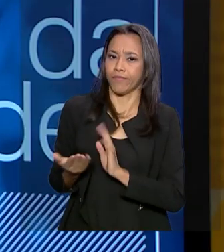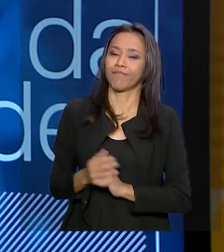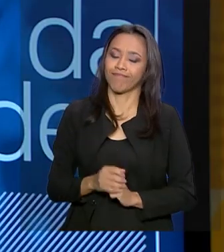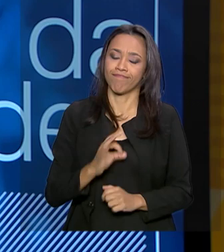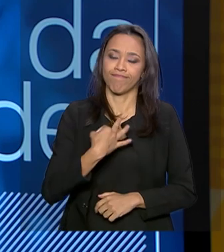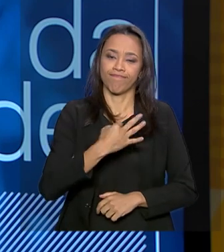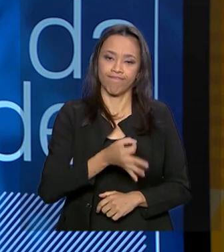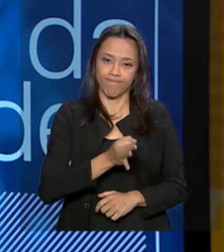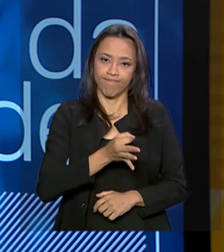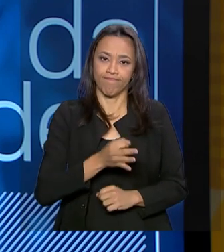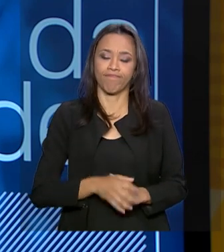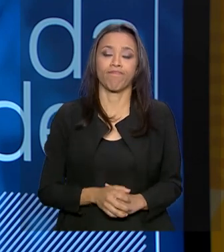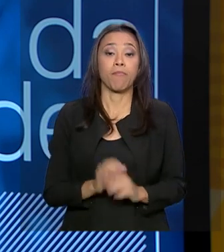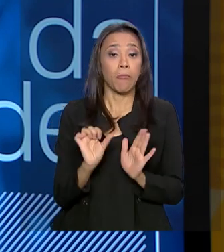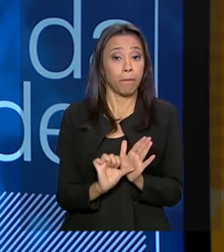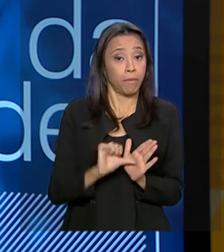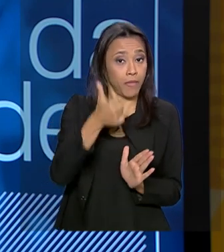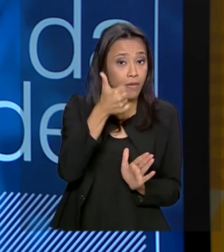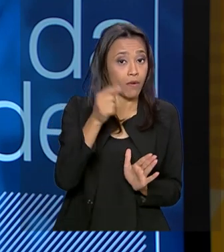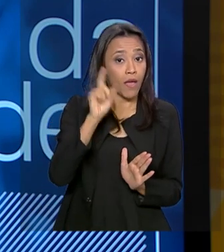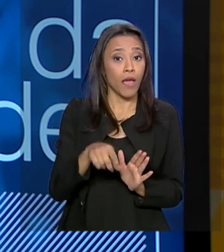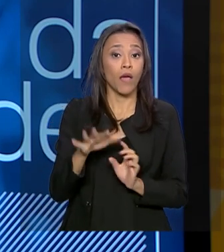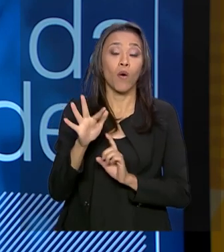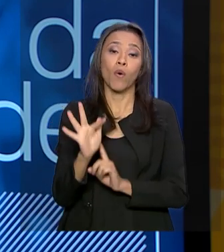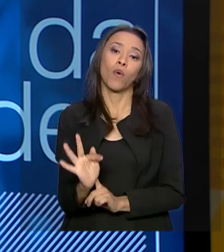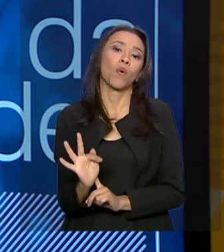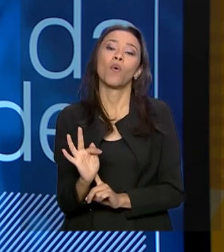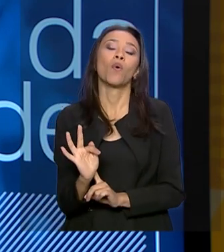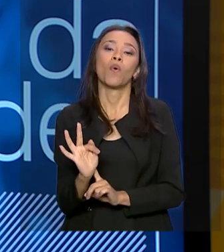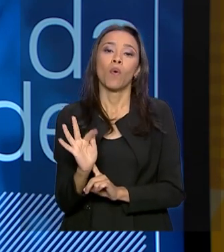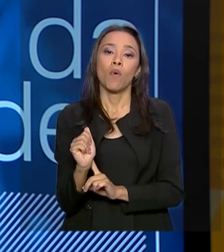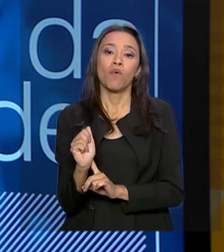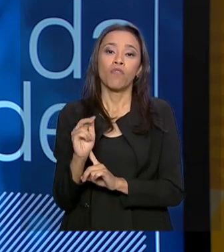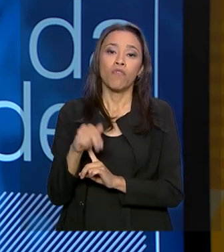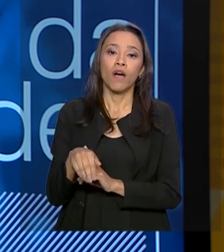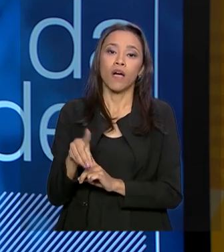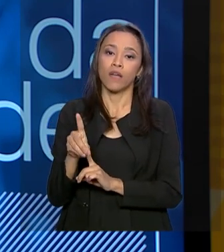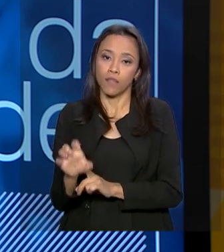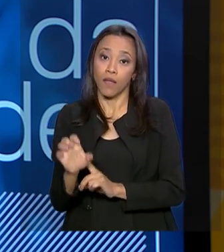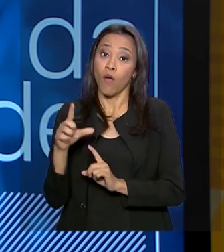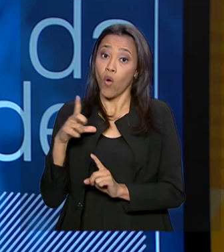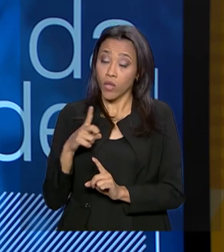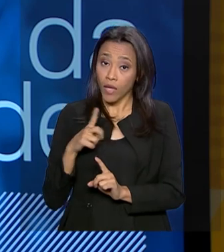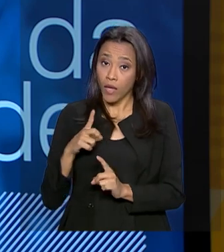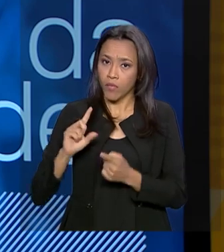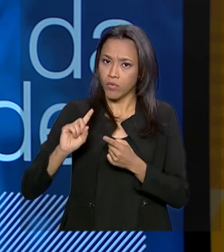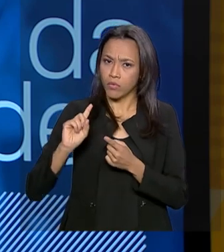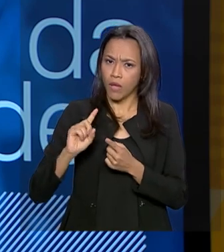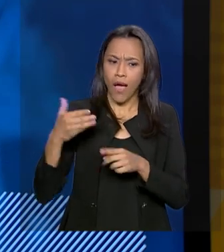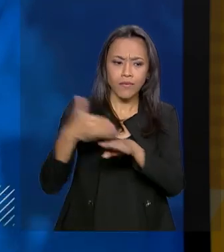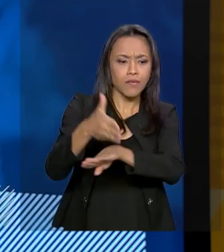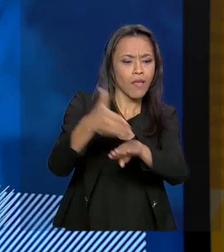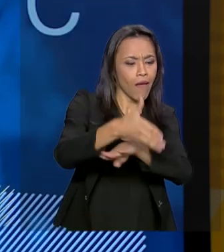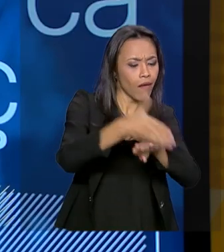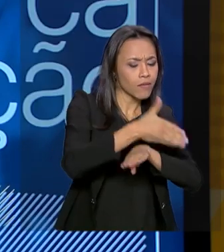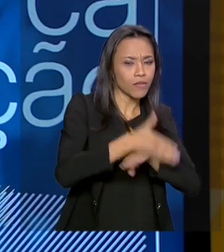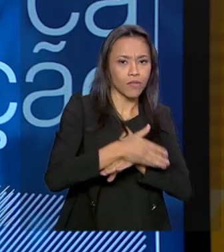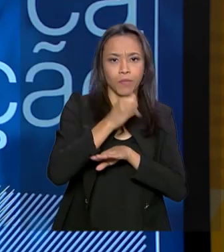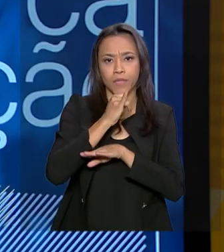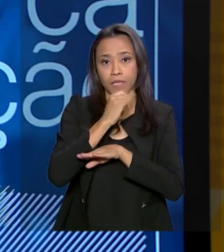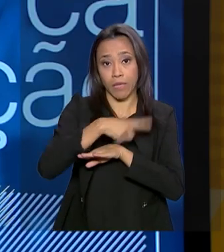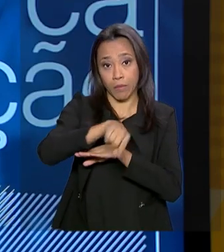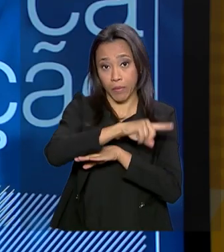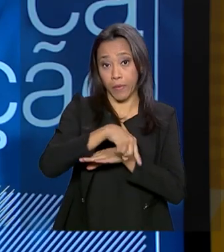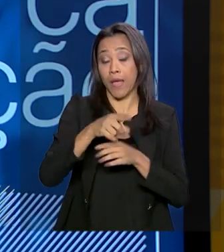Perfeitamente. Então, a primeira ação é o funding, né? Hoje tem uma dificuldade de acesso a recursos no mercado. Então, por exemplo, as empresas